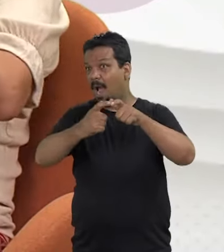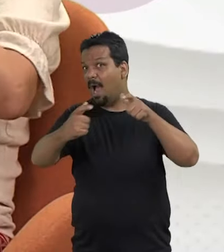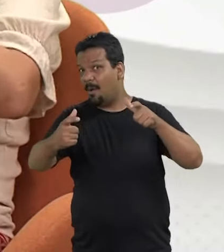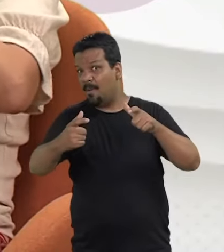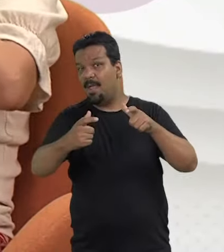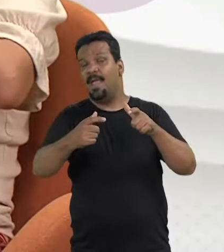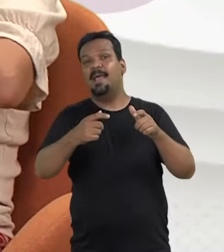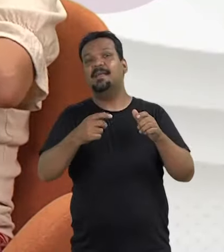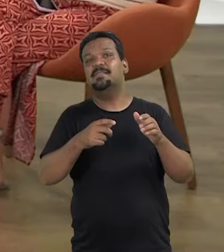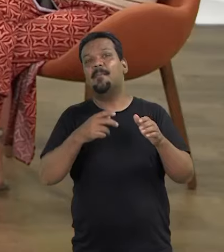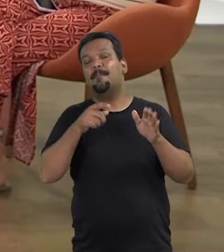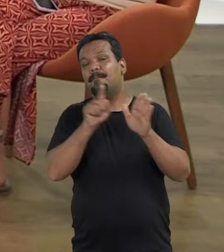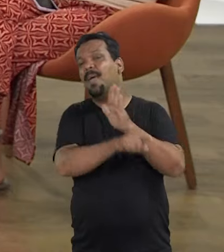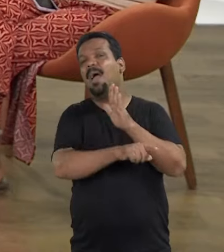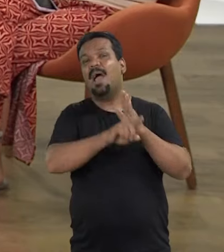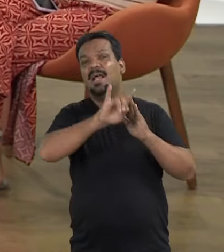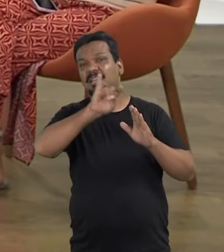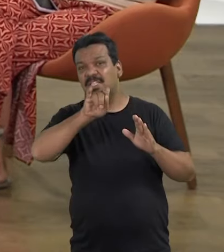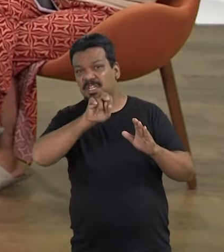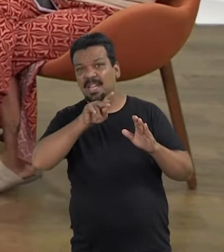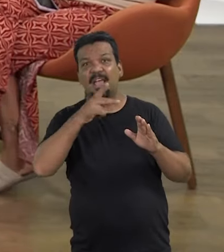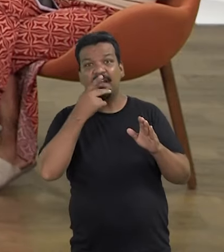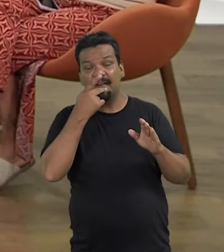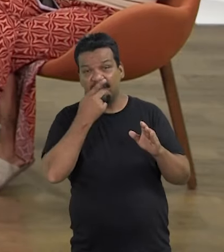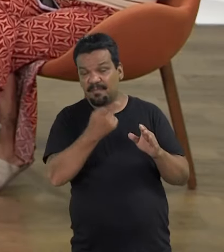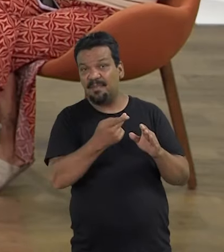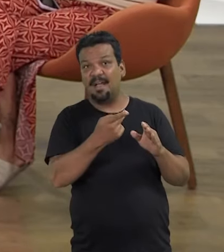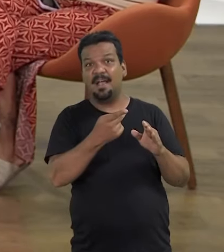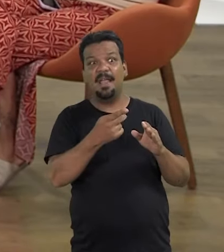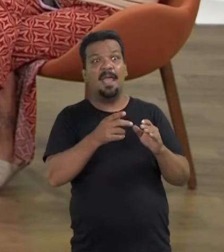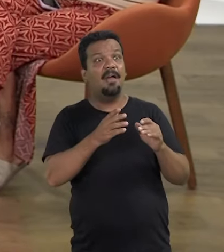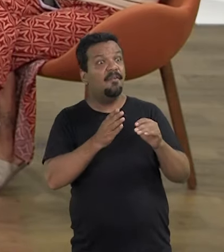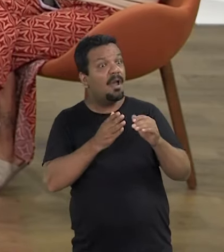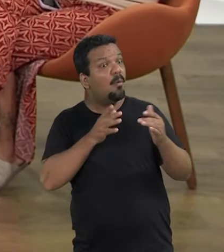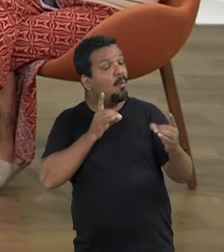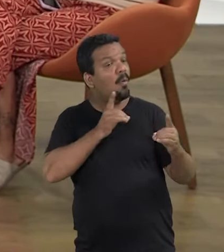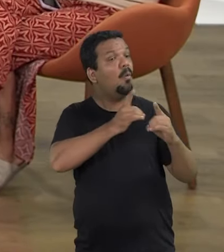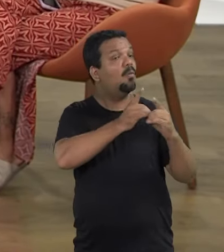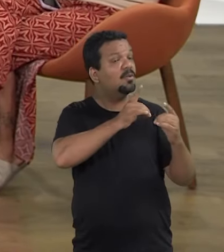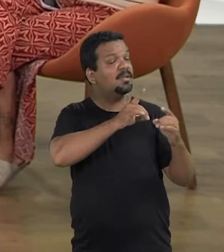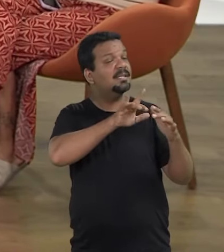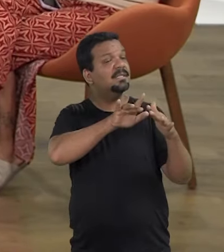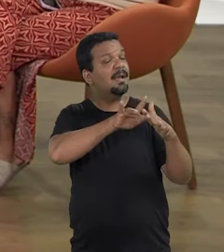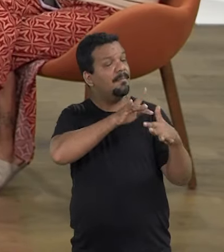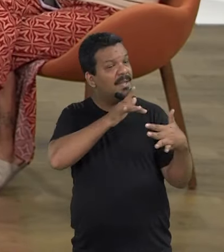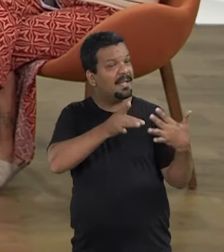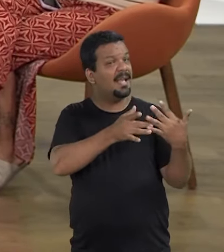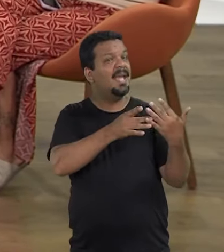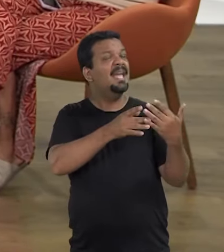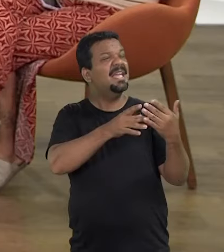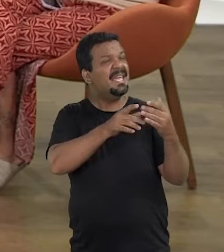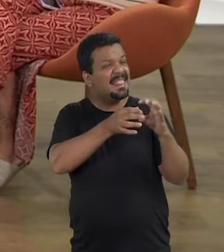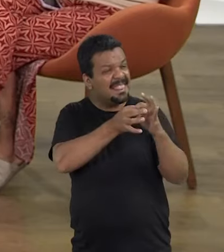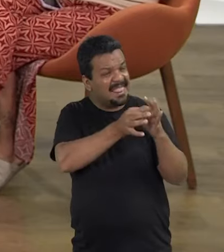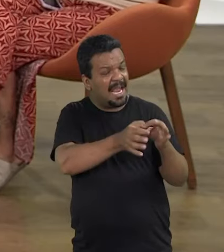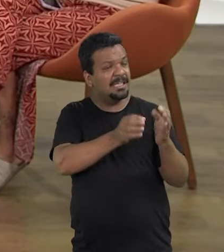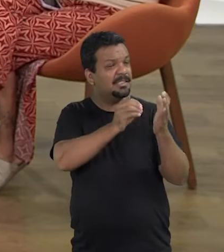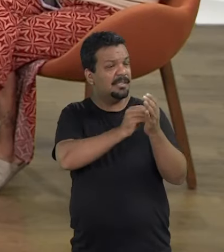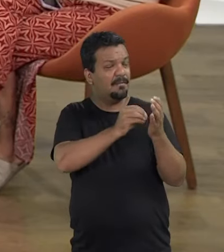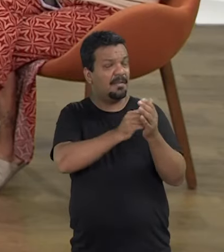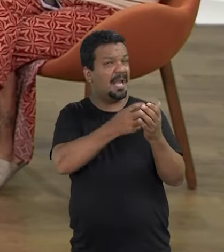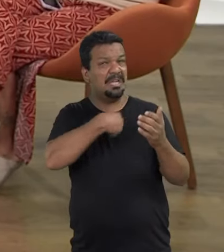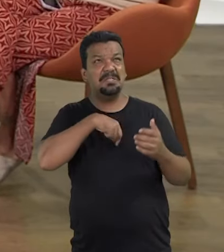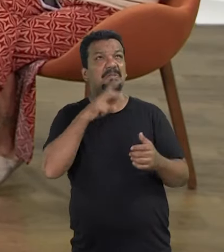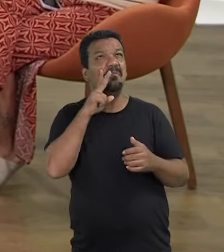reivindicação que Janelle faz é justamente, ela vai ao encontro dessa mídia que deixa essa lacuna.